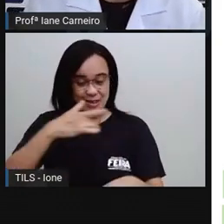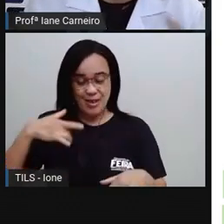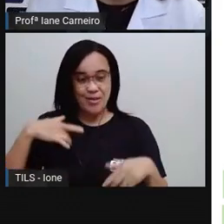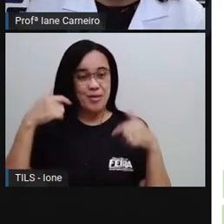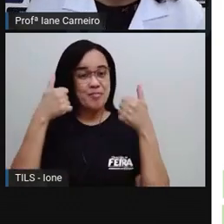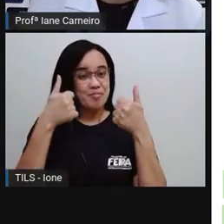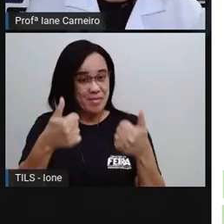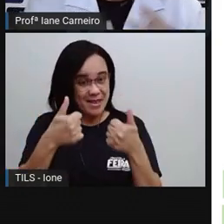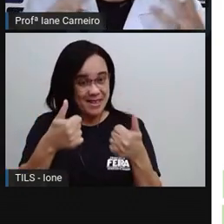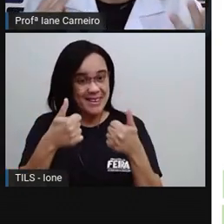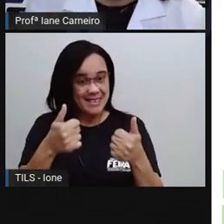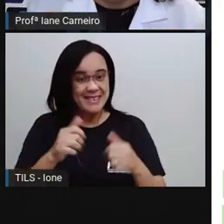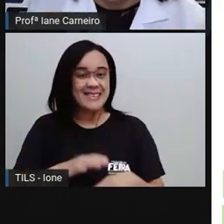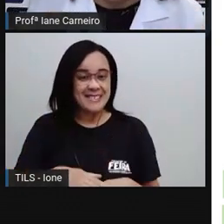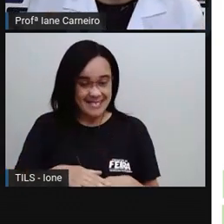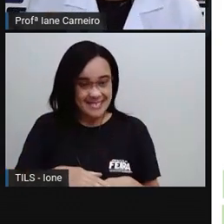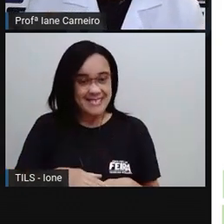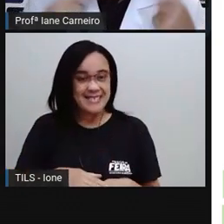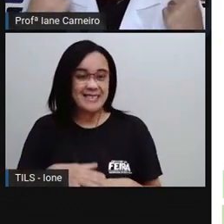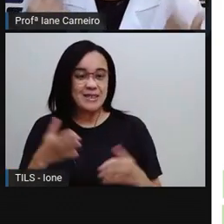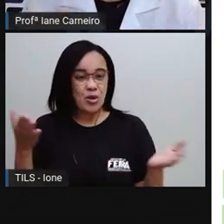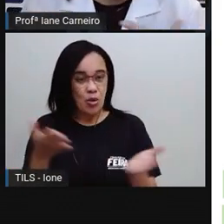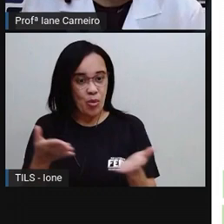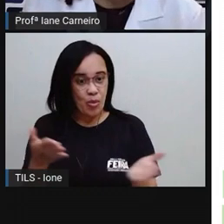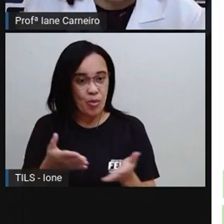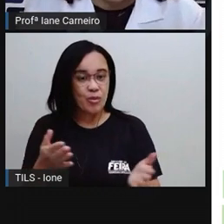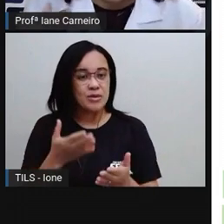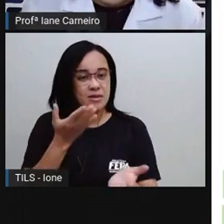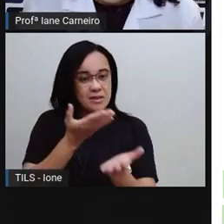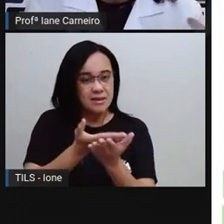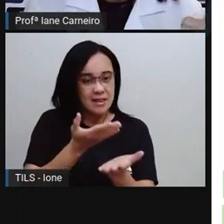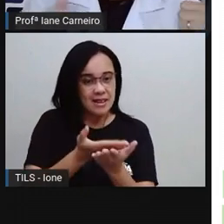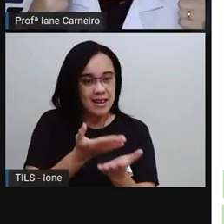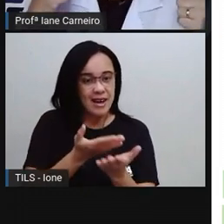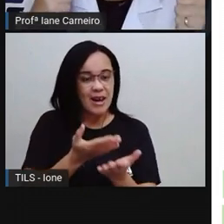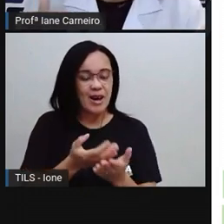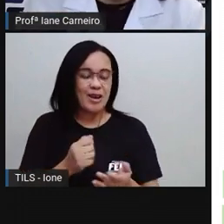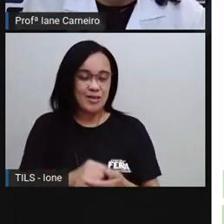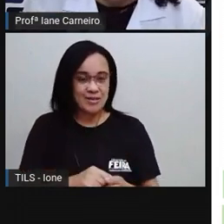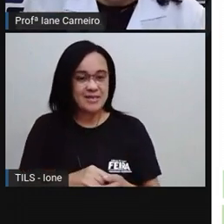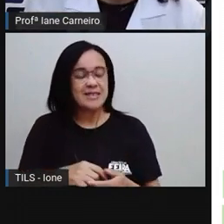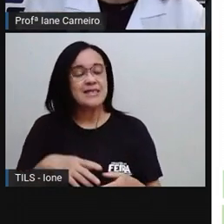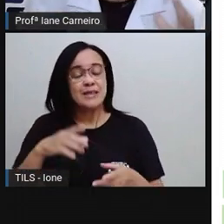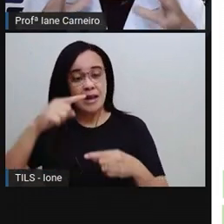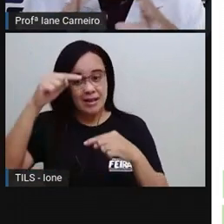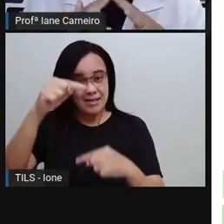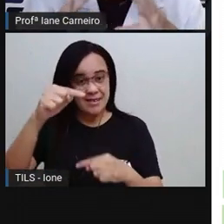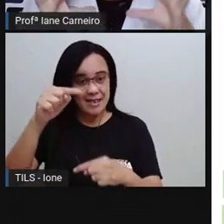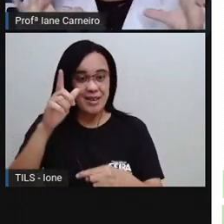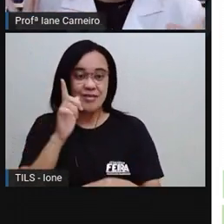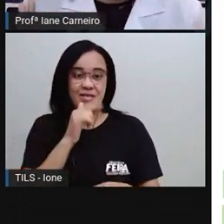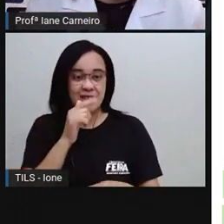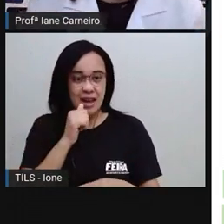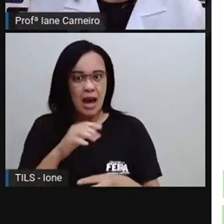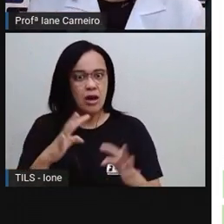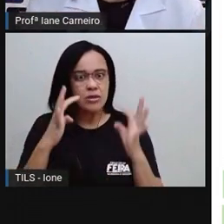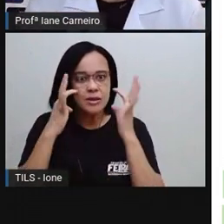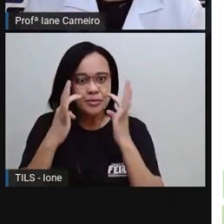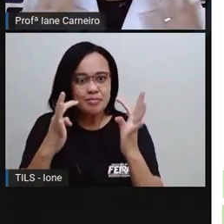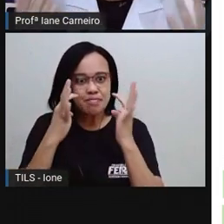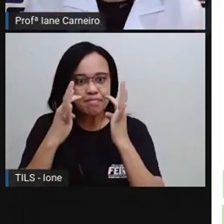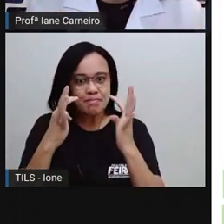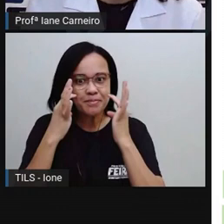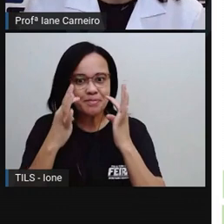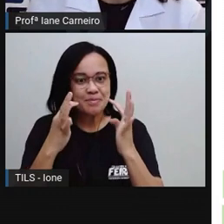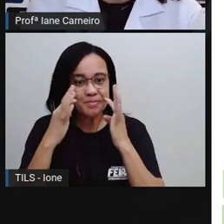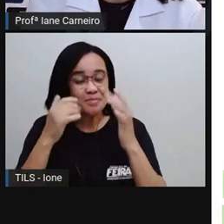o cantinho aí do estudo de vocês, pegando a garrafinha de água, né? Pra ficar bem hidratado e se concentrar bastante